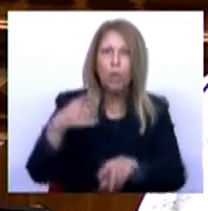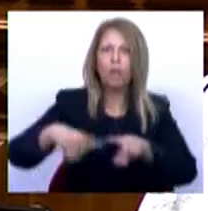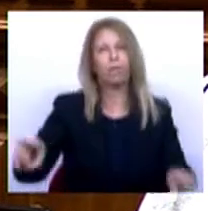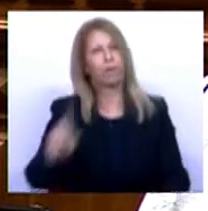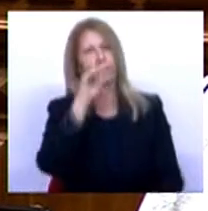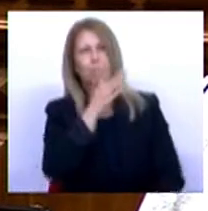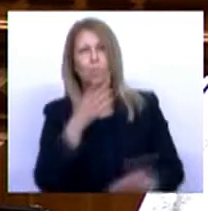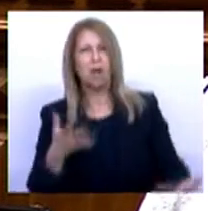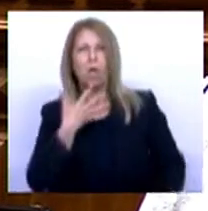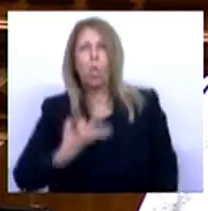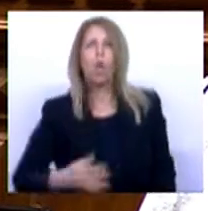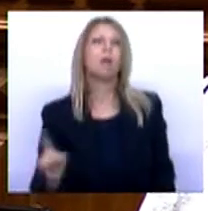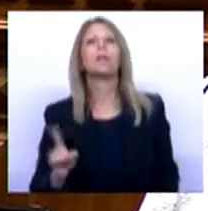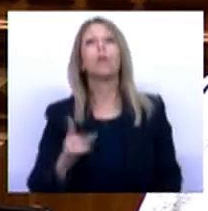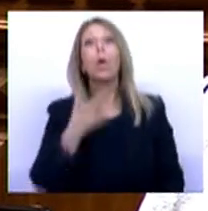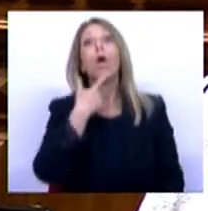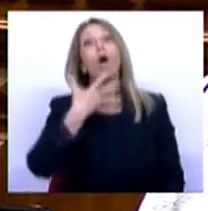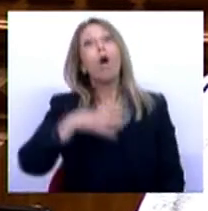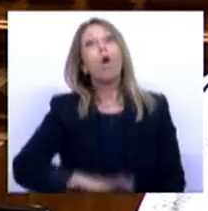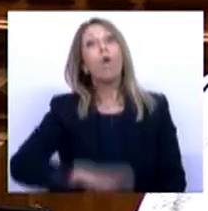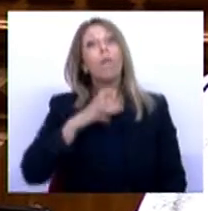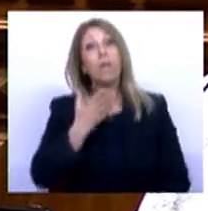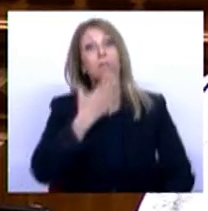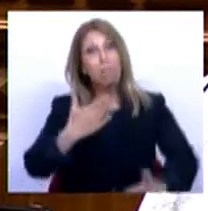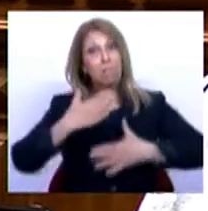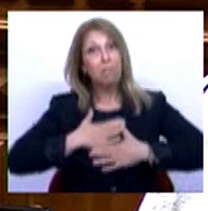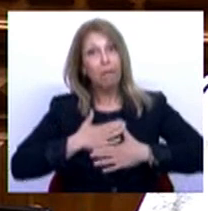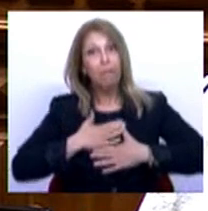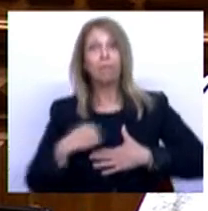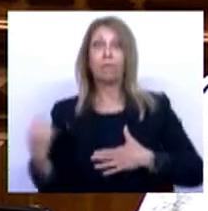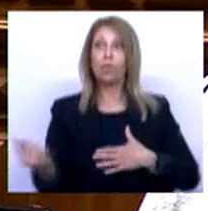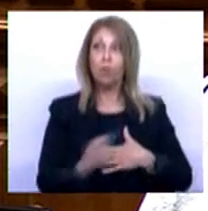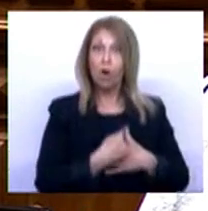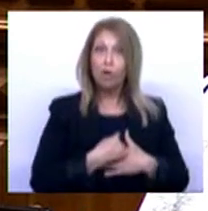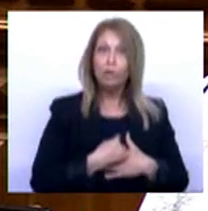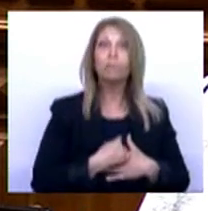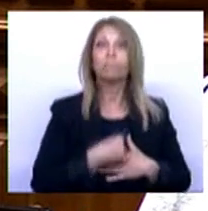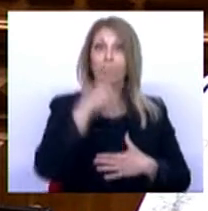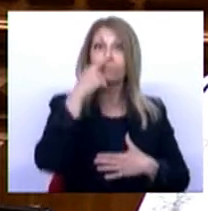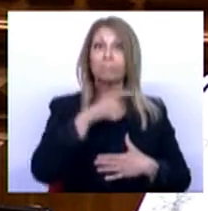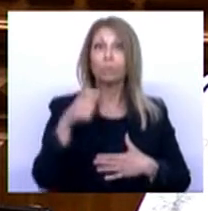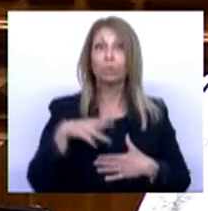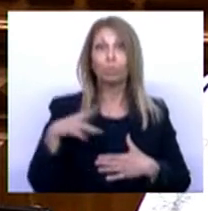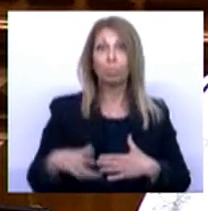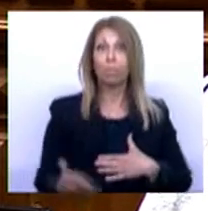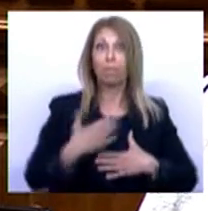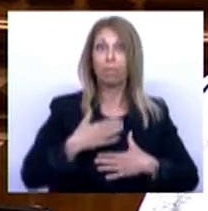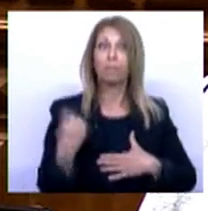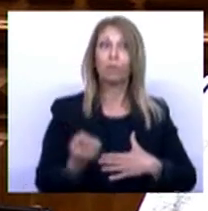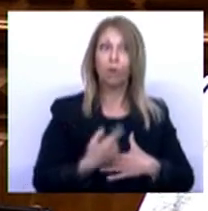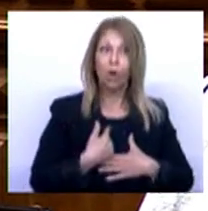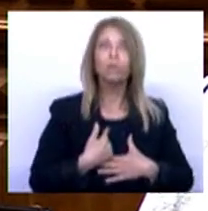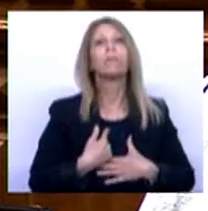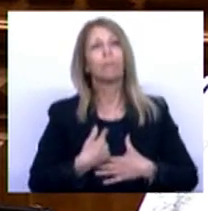foi a confiança em quem, com estabilidade, que à esquerda